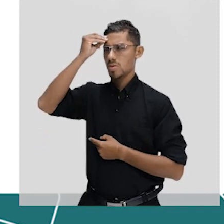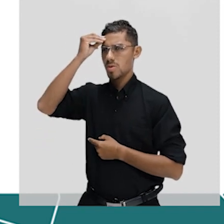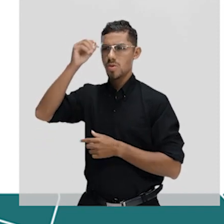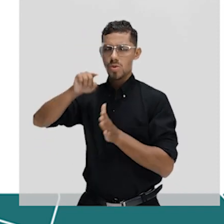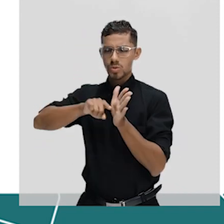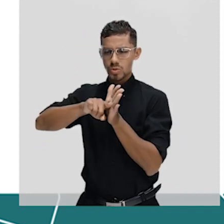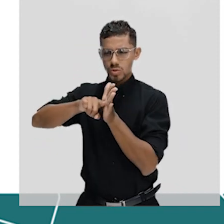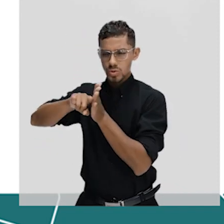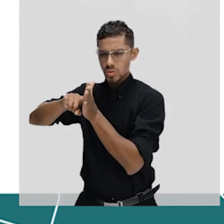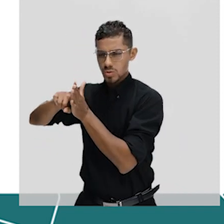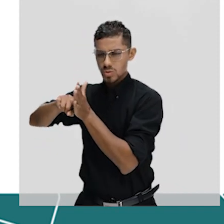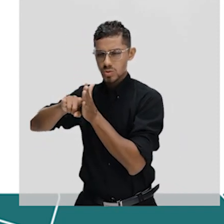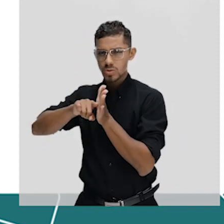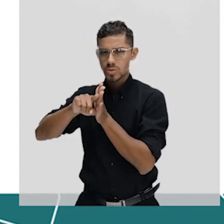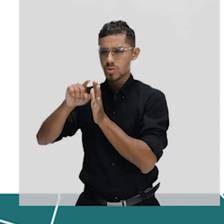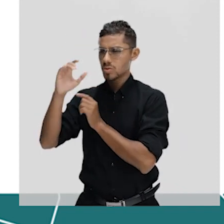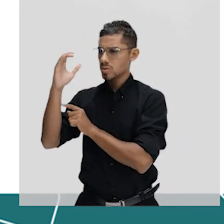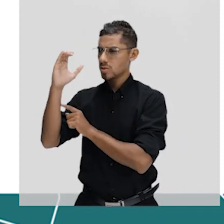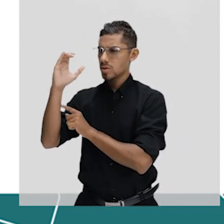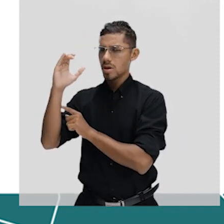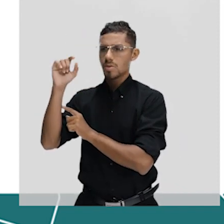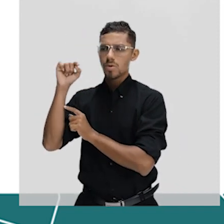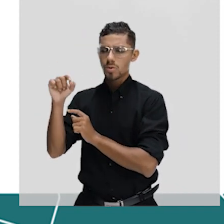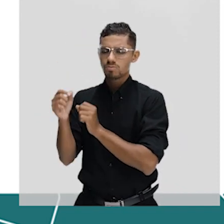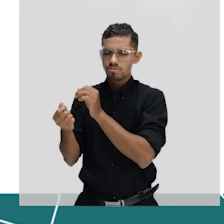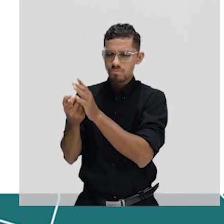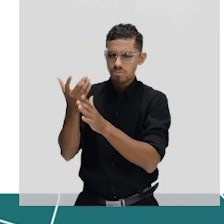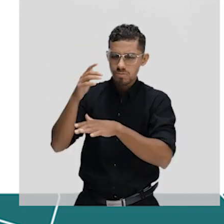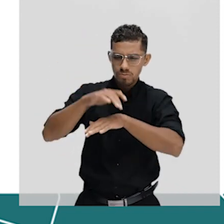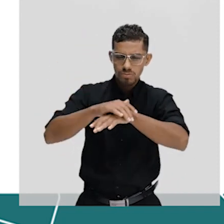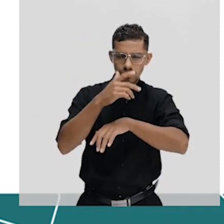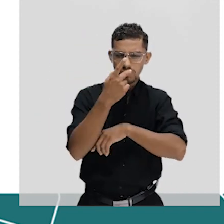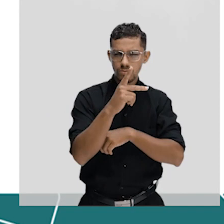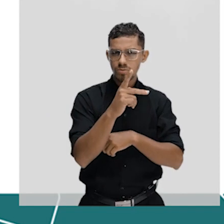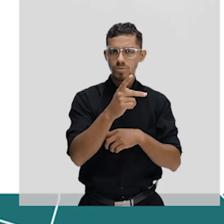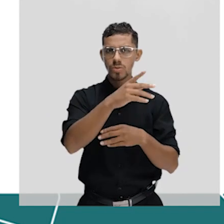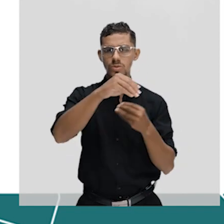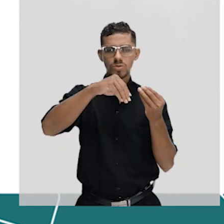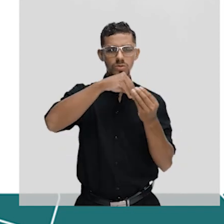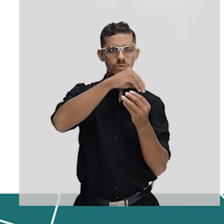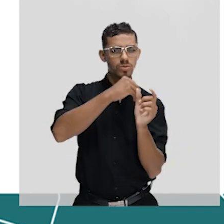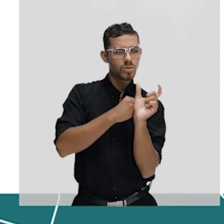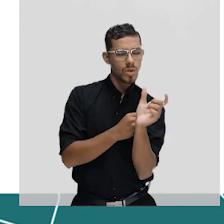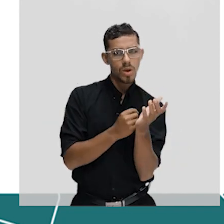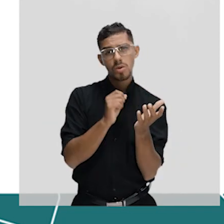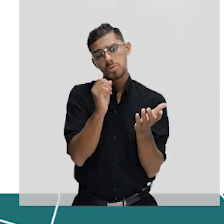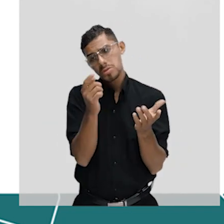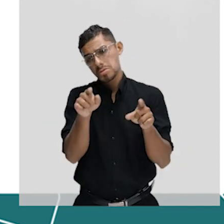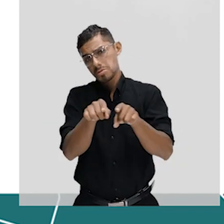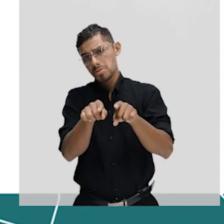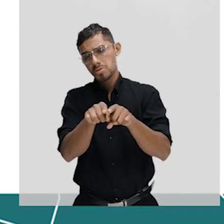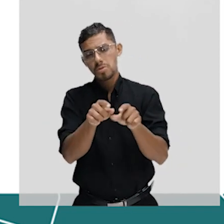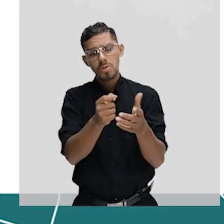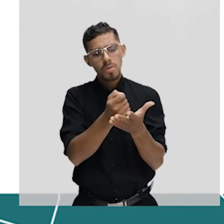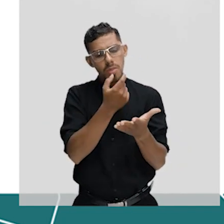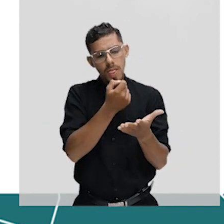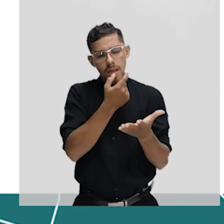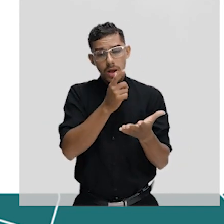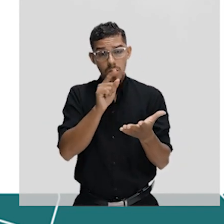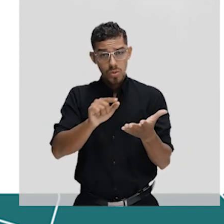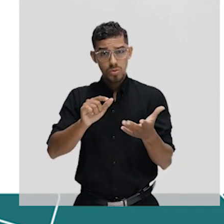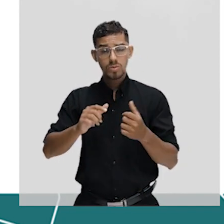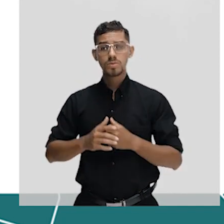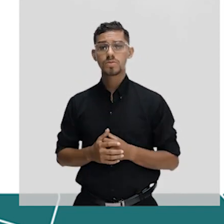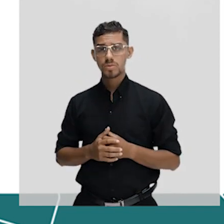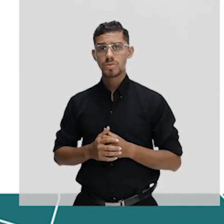criar substâncias, criar medicamentos ou até mesmo modificar seres vivos. Isso tudo com